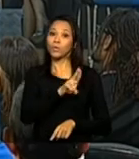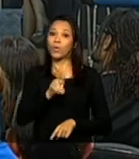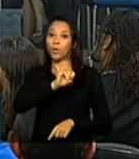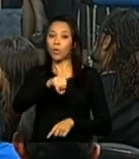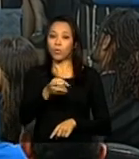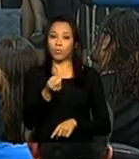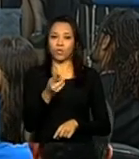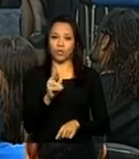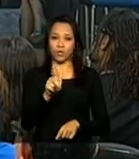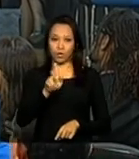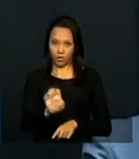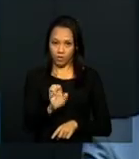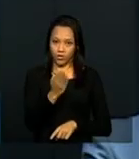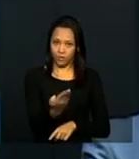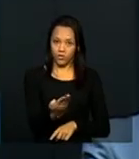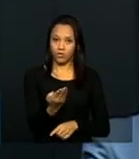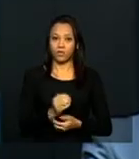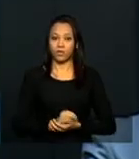Chediek.